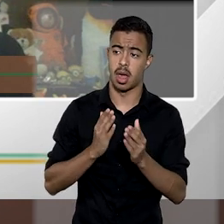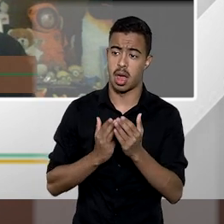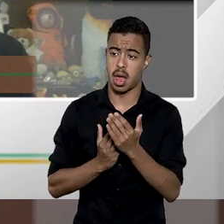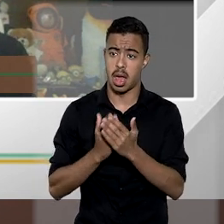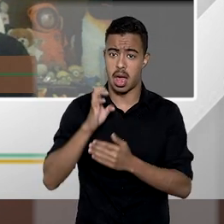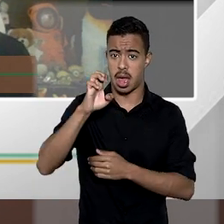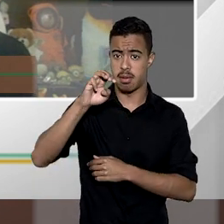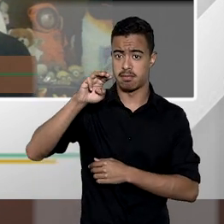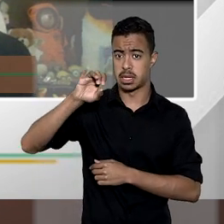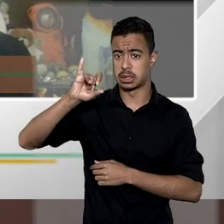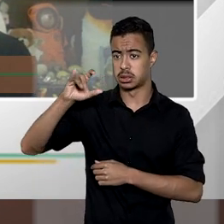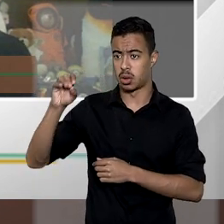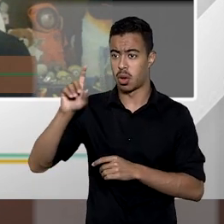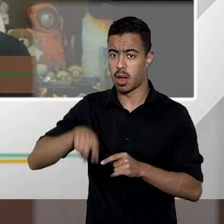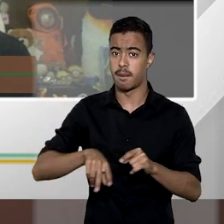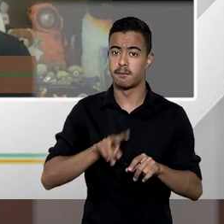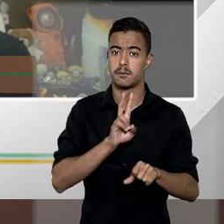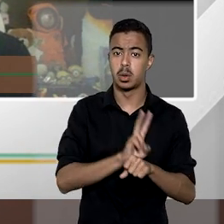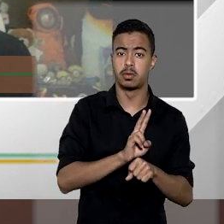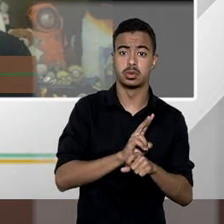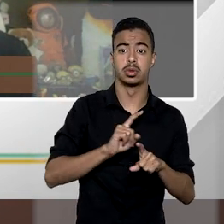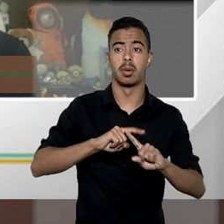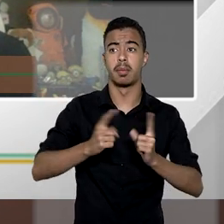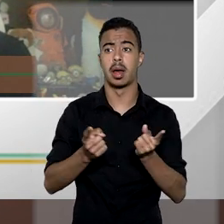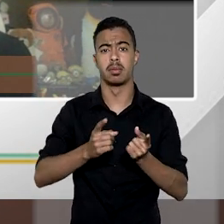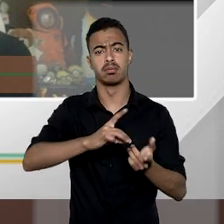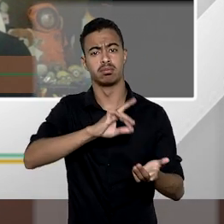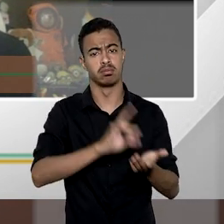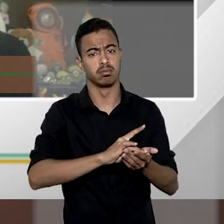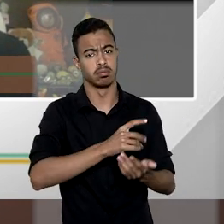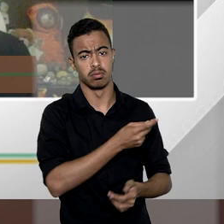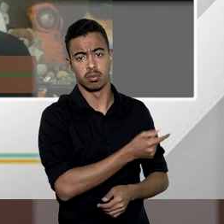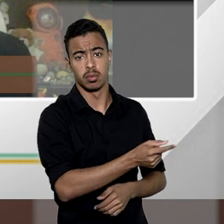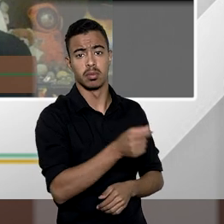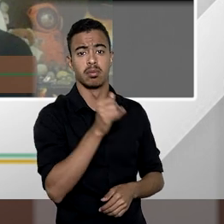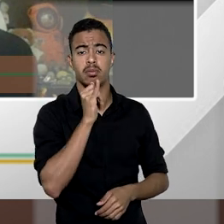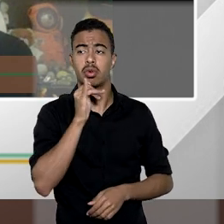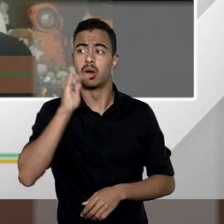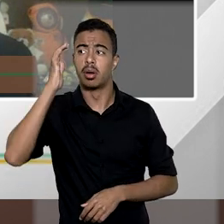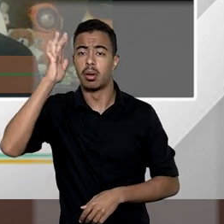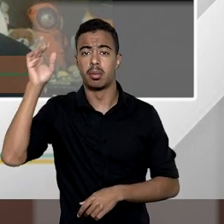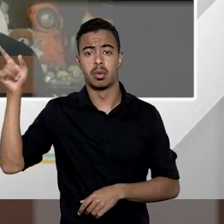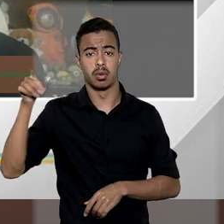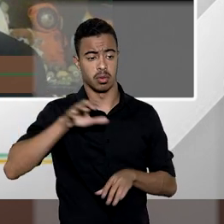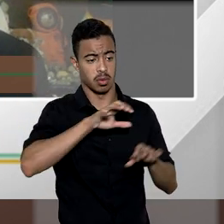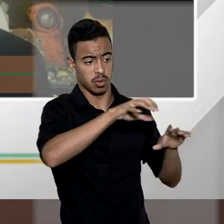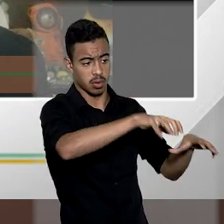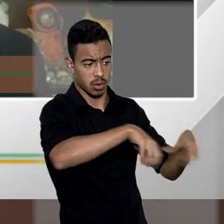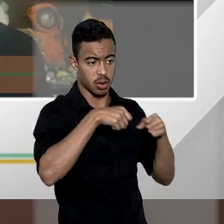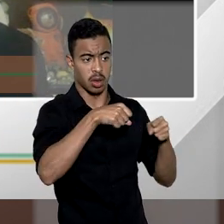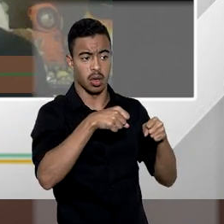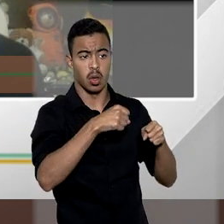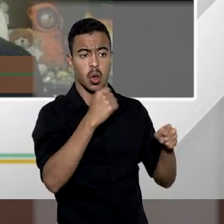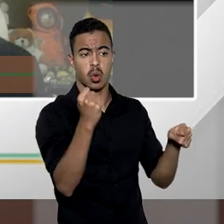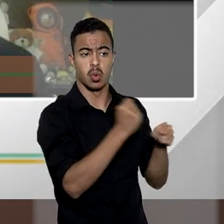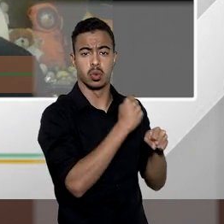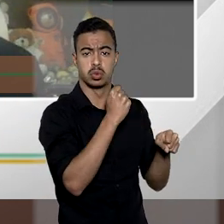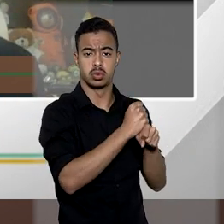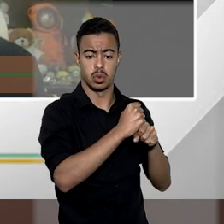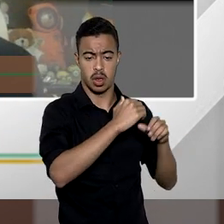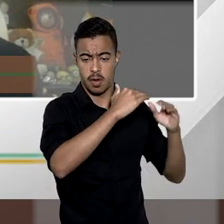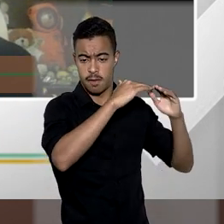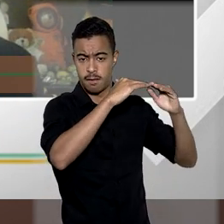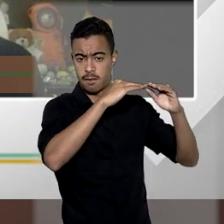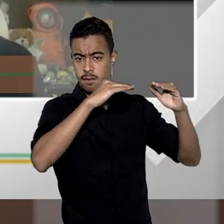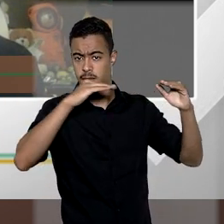provisória mas os efeitos dela são definitivos imagine você uma desapropriação para construir um viaduto que